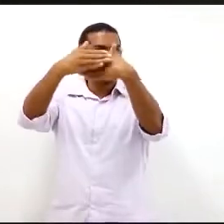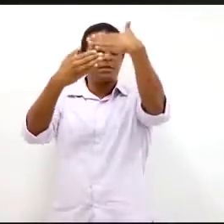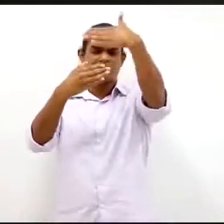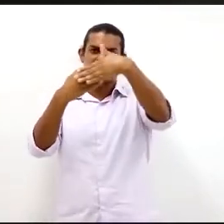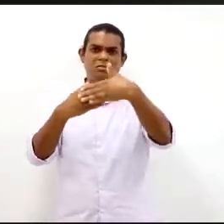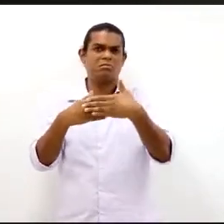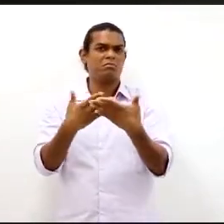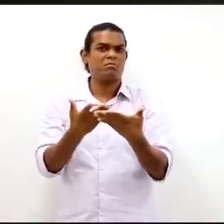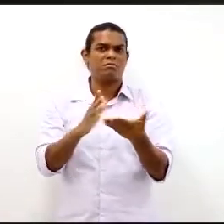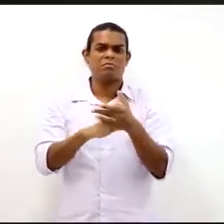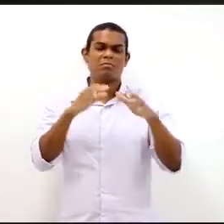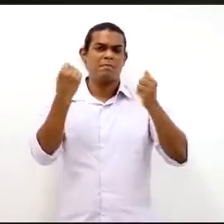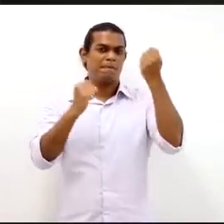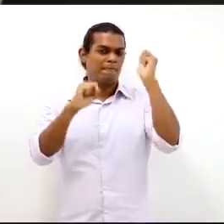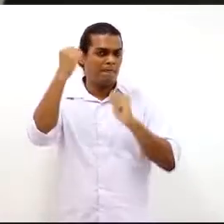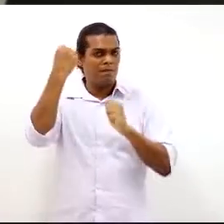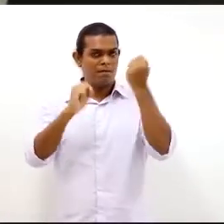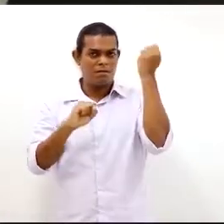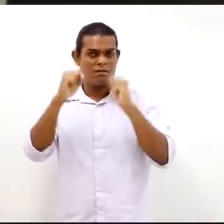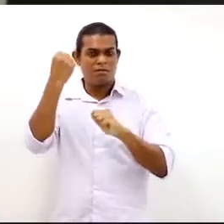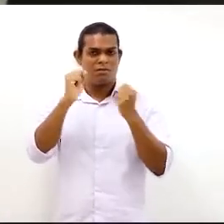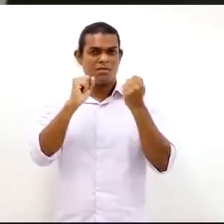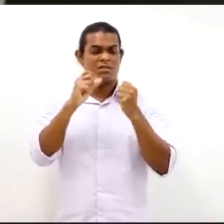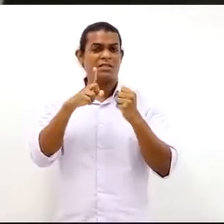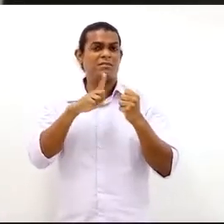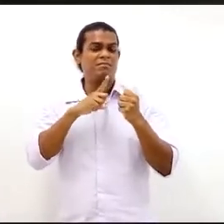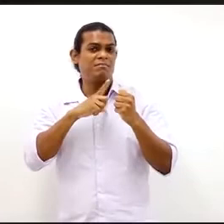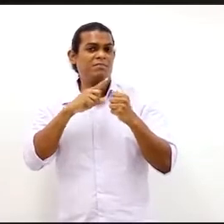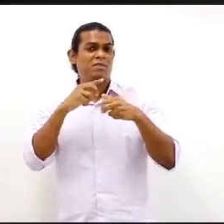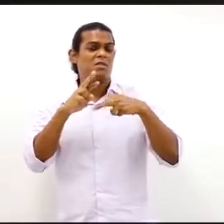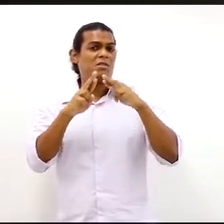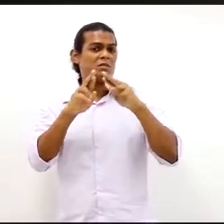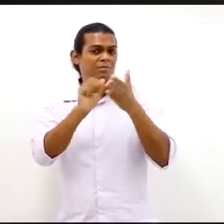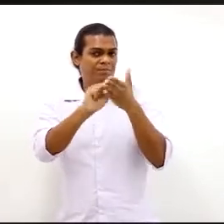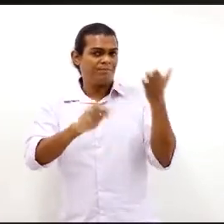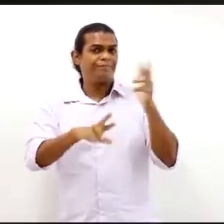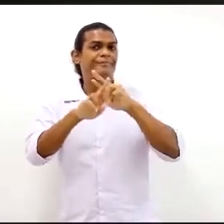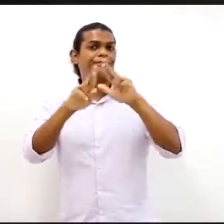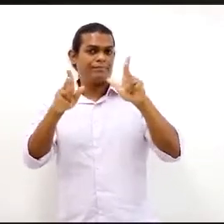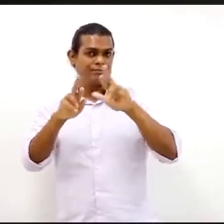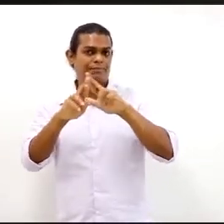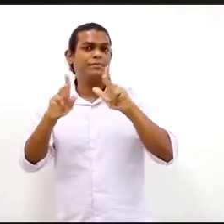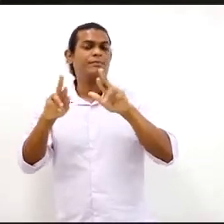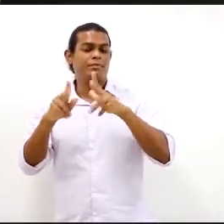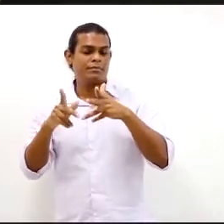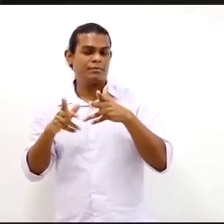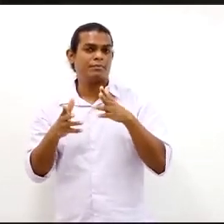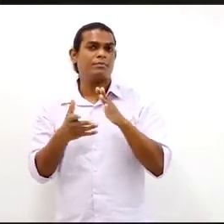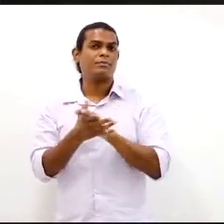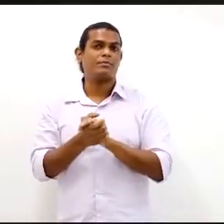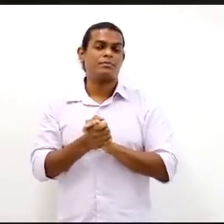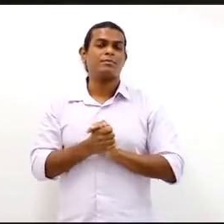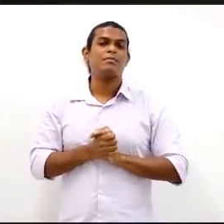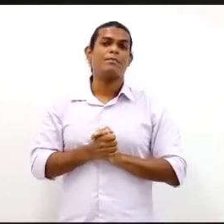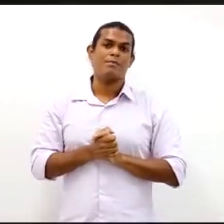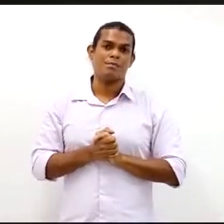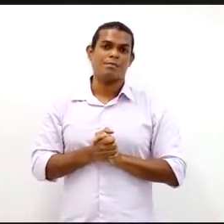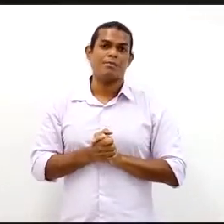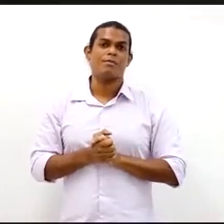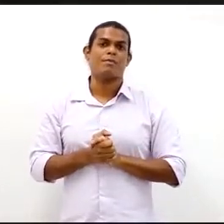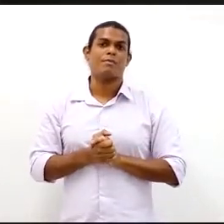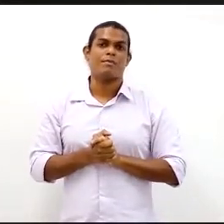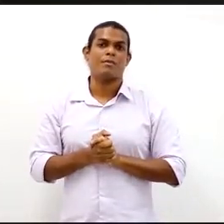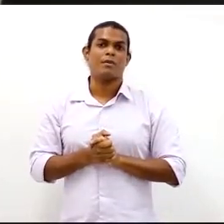ambientais que interferiam na questão ergonométrica do trabalho, no trabalho que o trabalhador vem executando, claro e naturalmente,